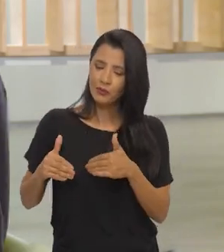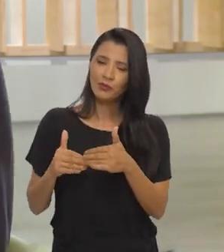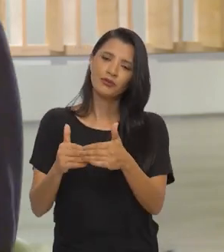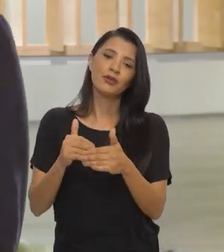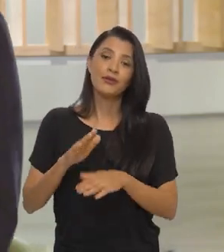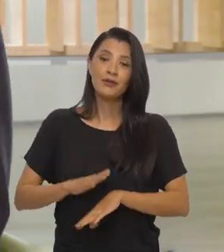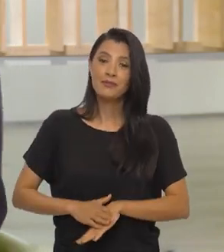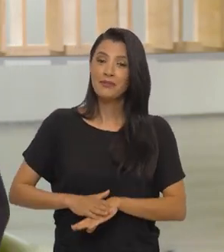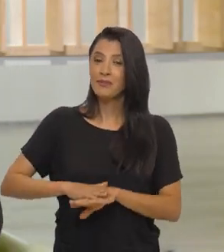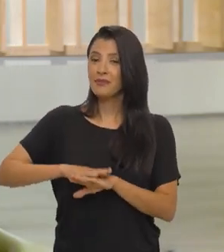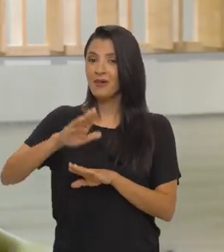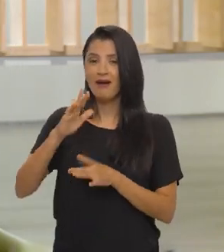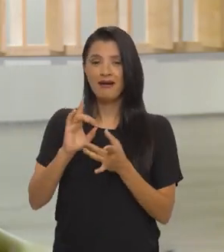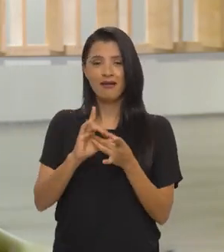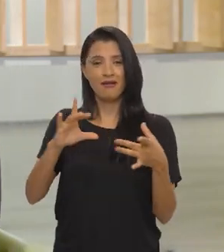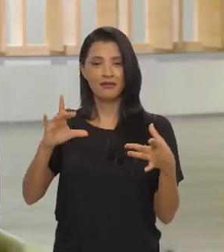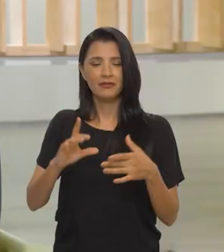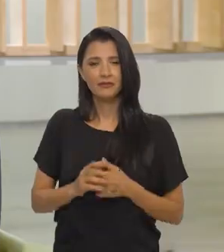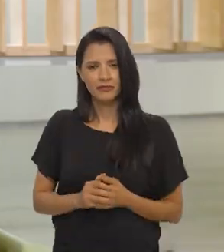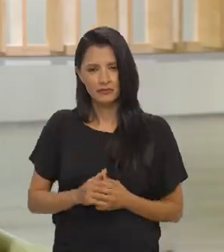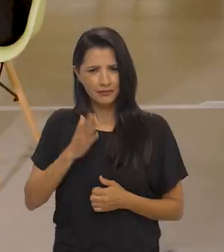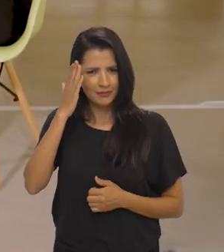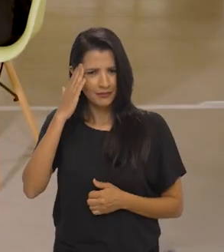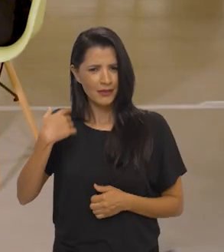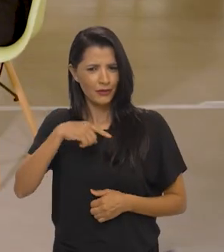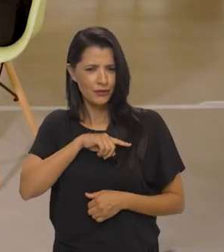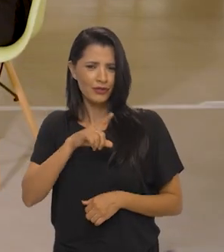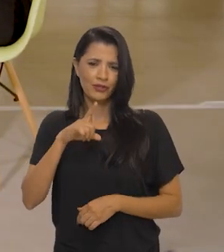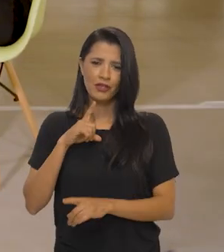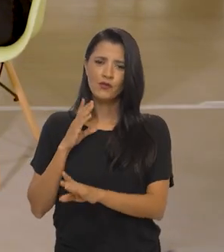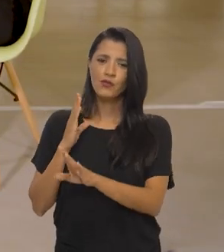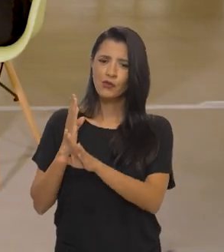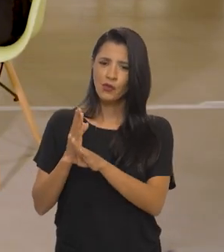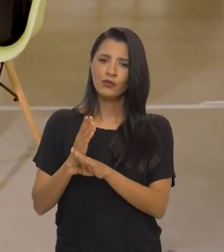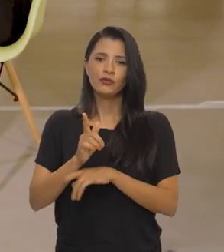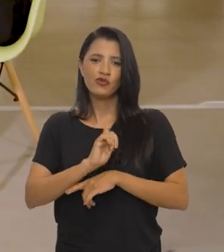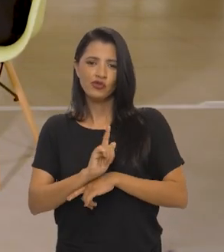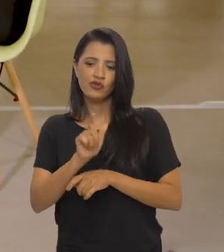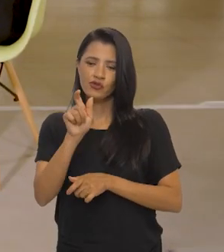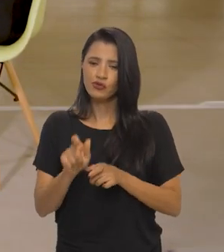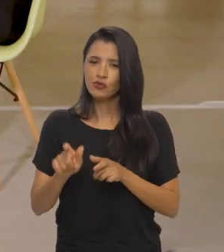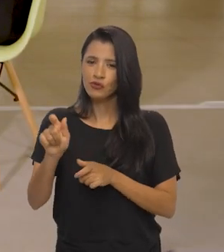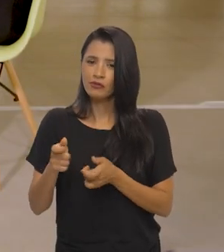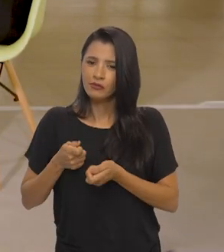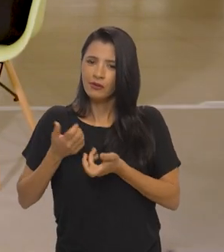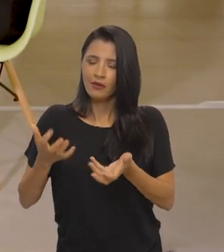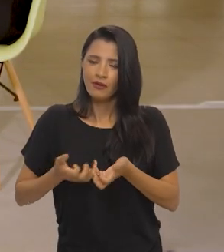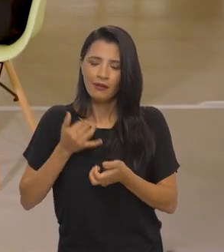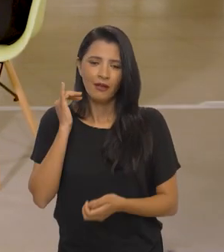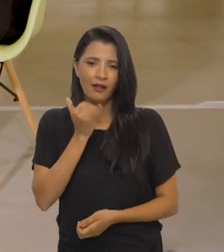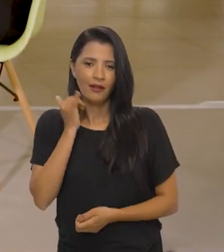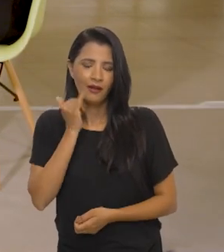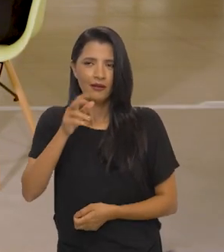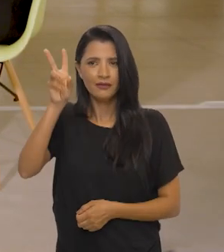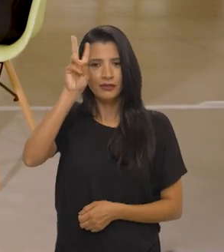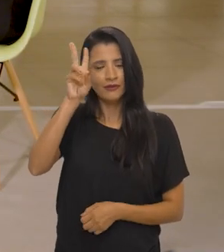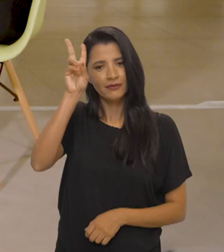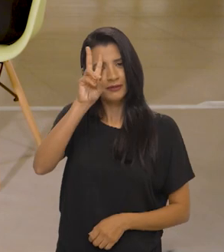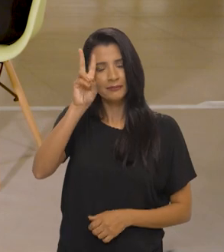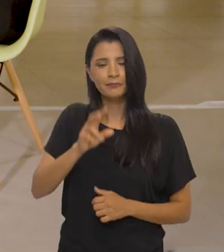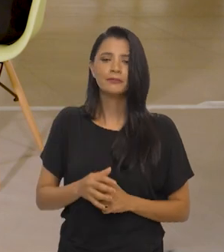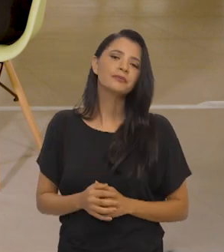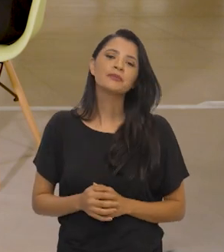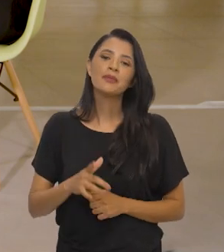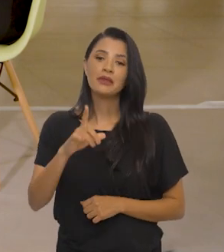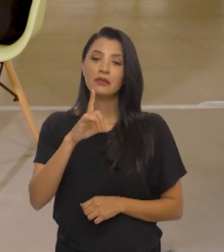início de um processo de mais democracia. Sabe que a gente teve um encontro de gestores? A gente vai contando as histórias, vai lembrando. A